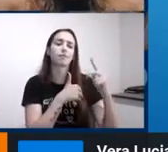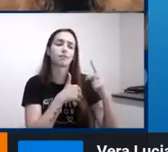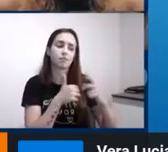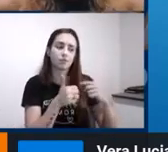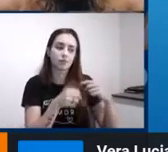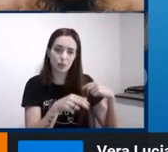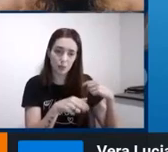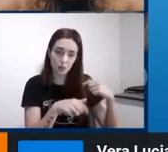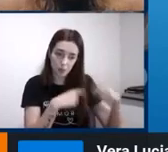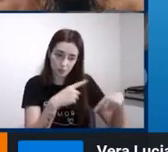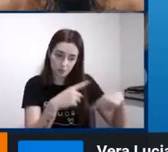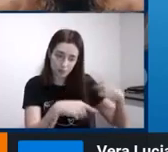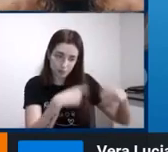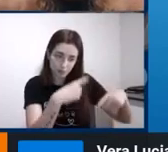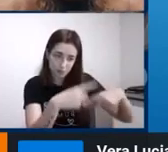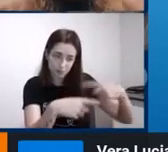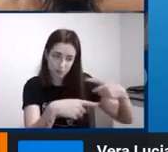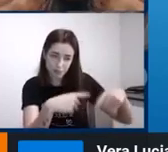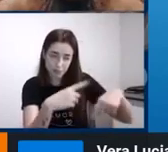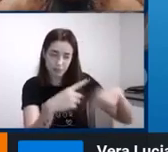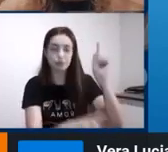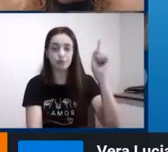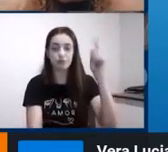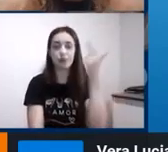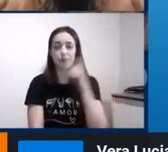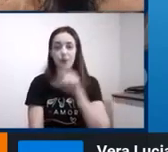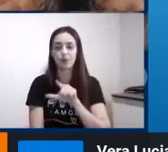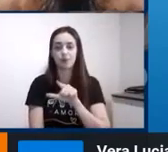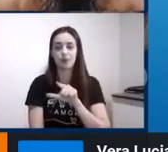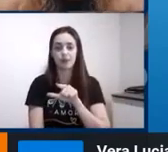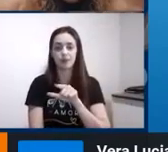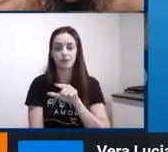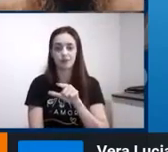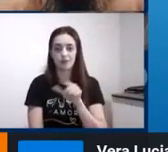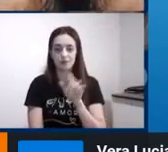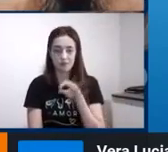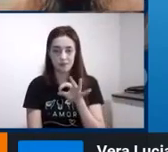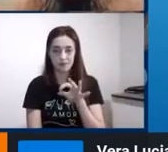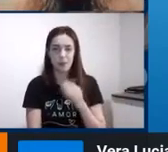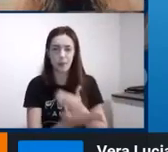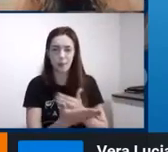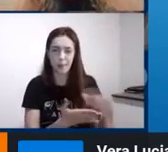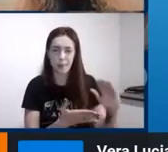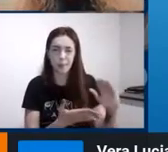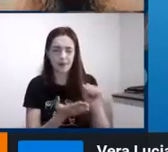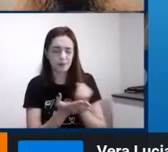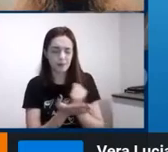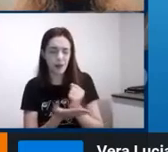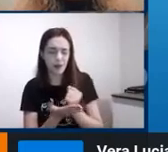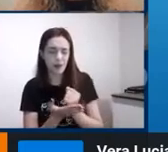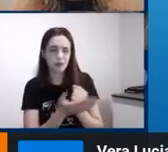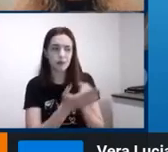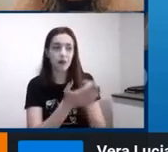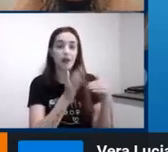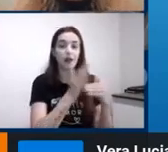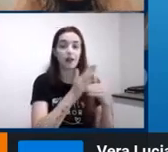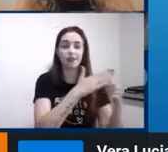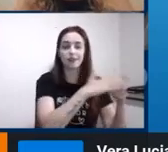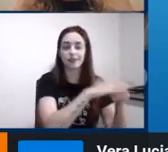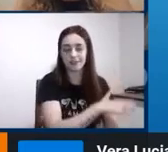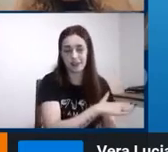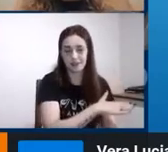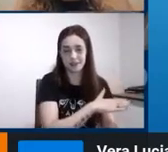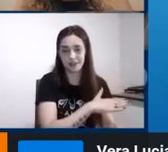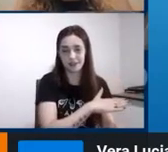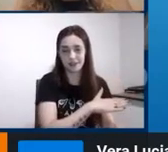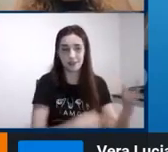trazendo níveis e funções cada vez mais que exigem cada vez mais um esforço cognitivo como resposta para